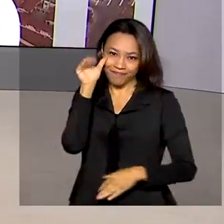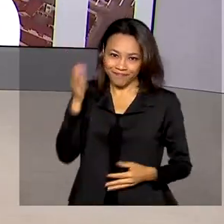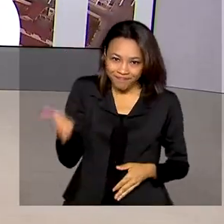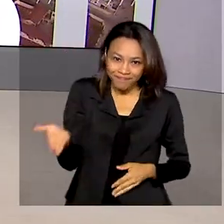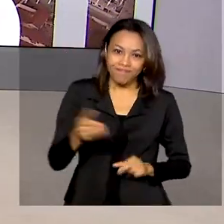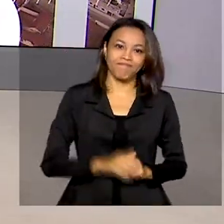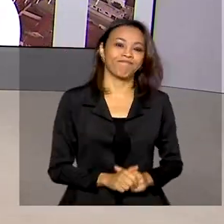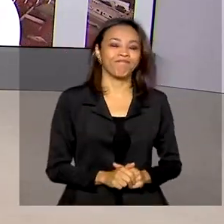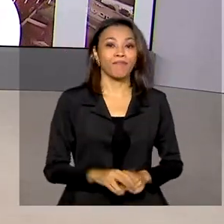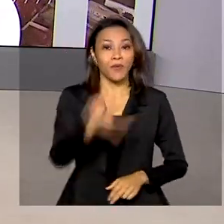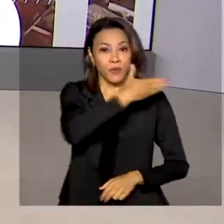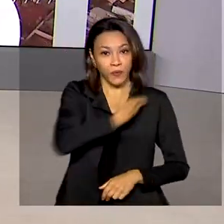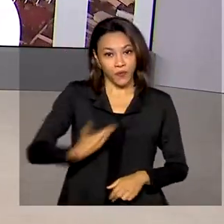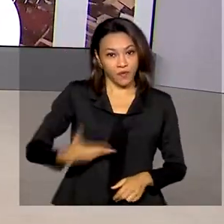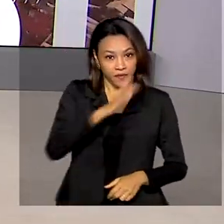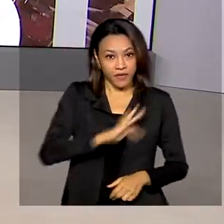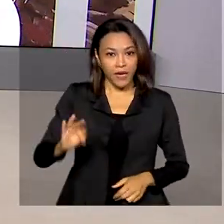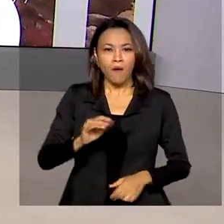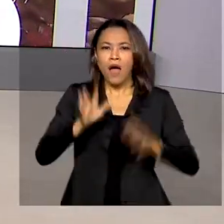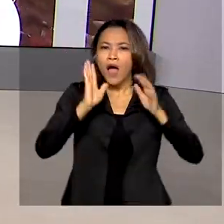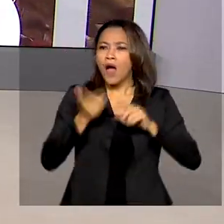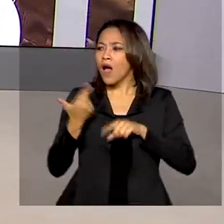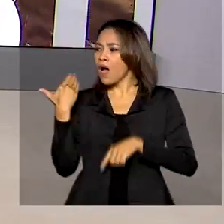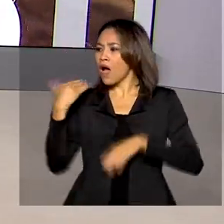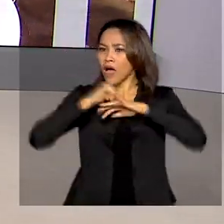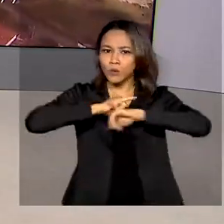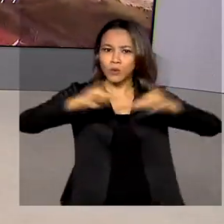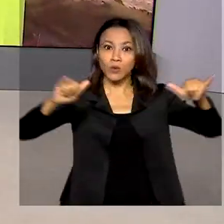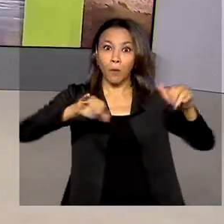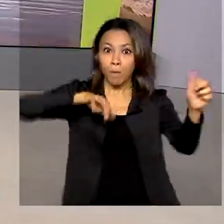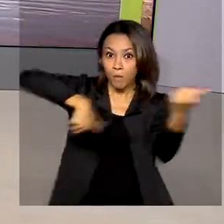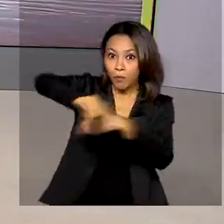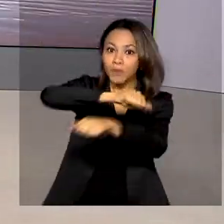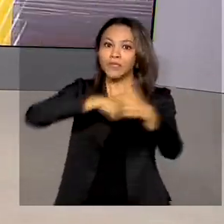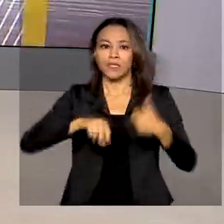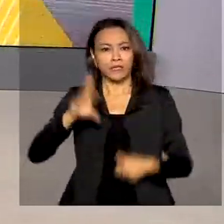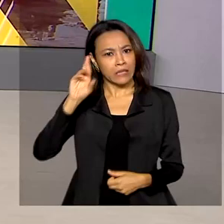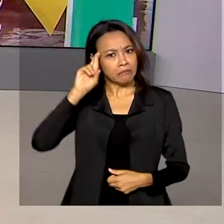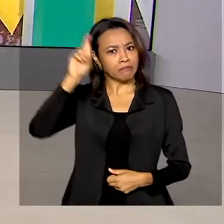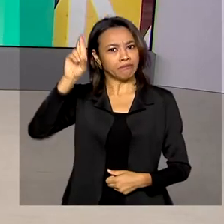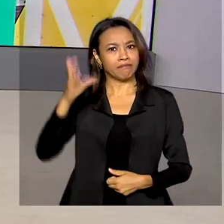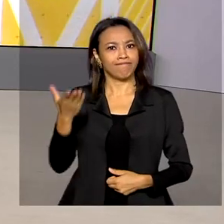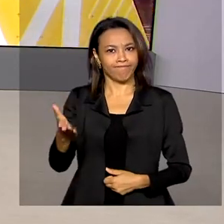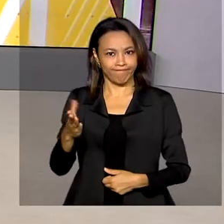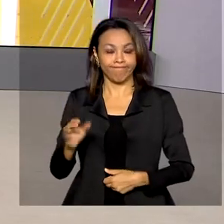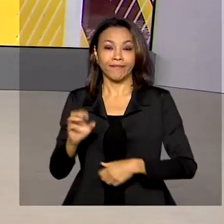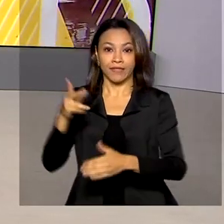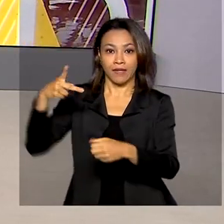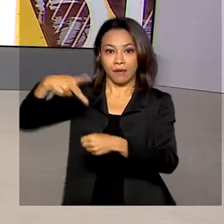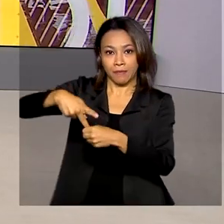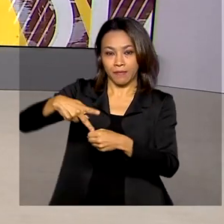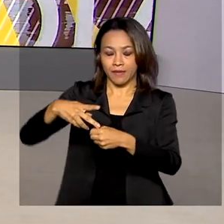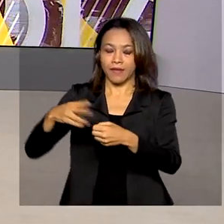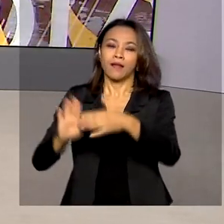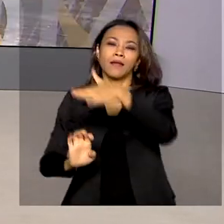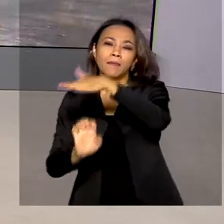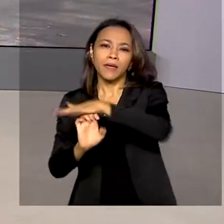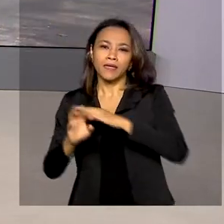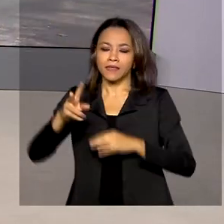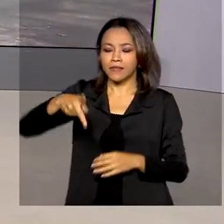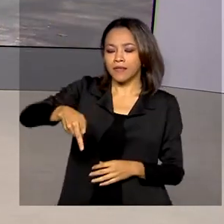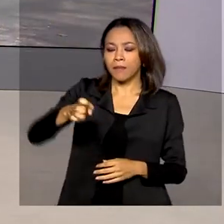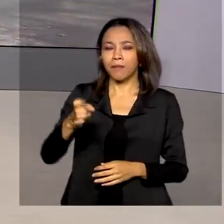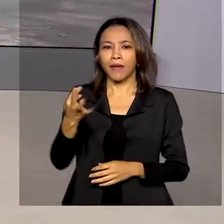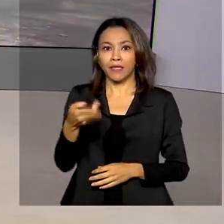O governo federal anunciou mudanças no comando da Petrobras e da Itaipu Binacional. O repórter Tiago Pimenta está na sede da